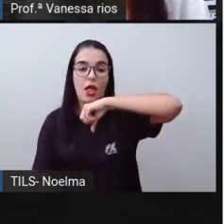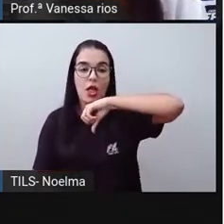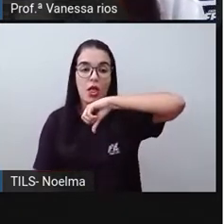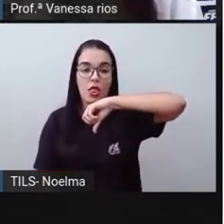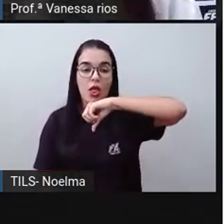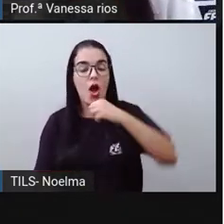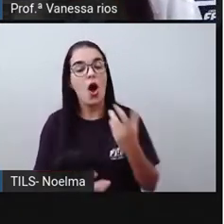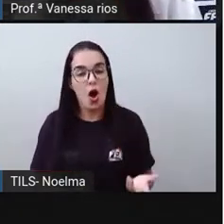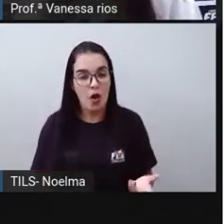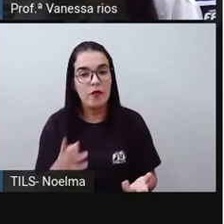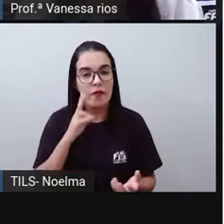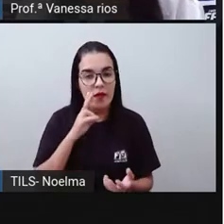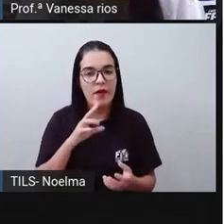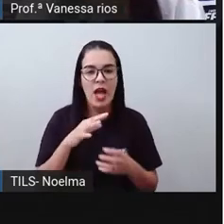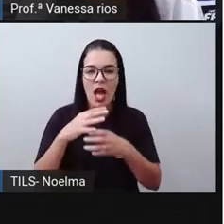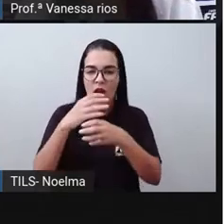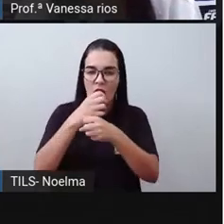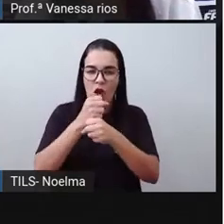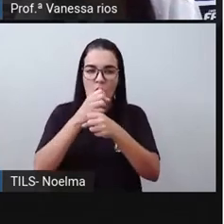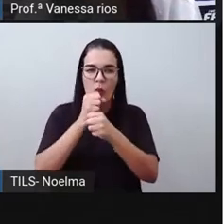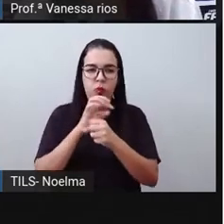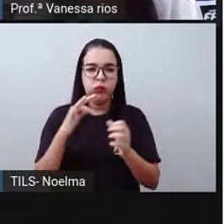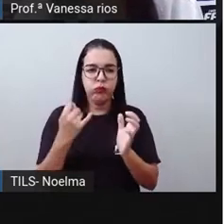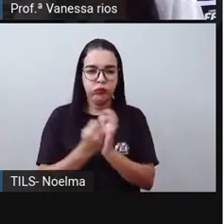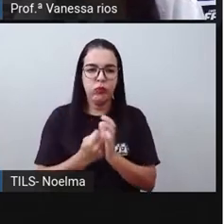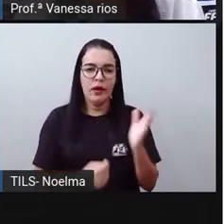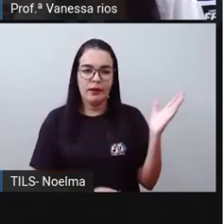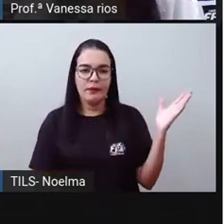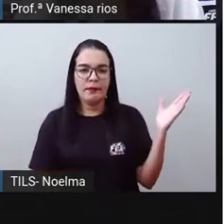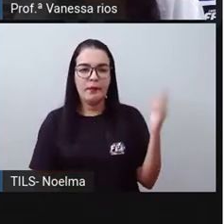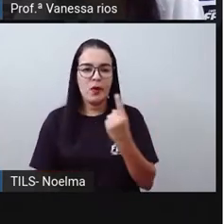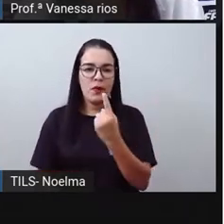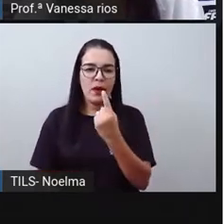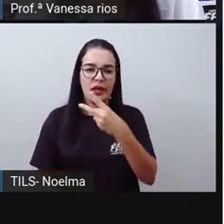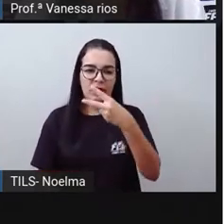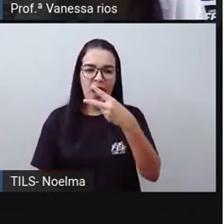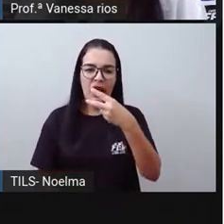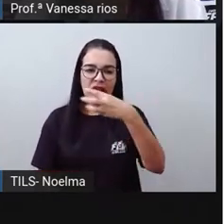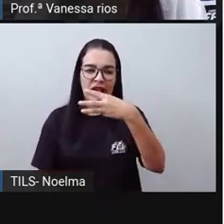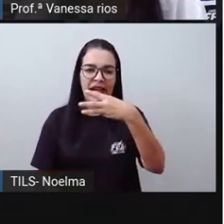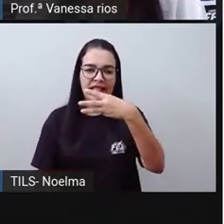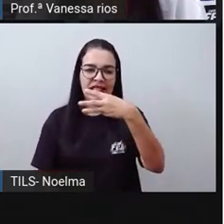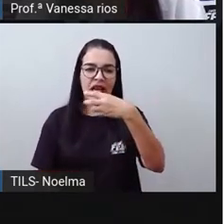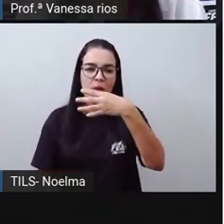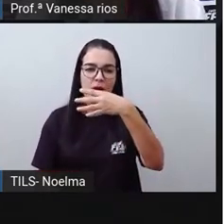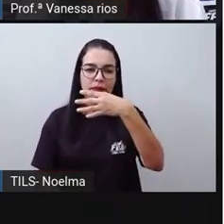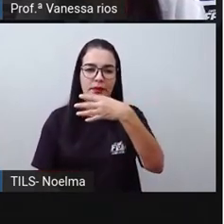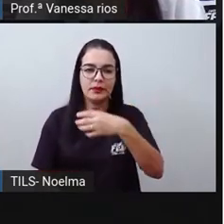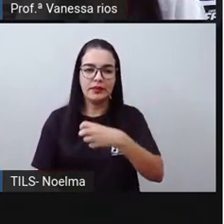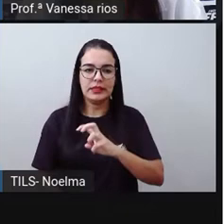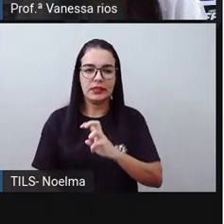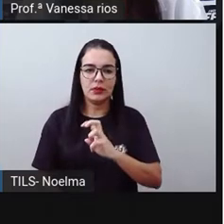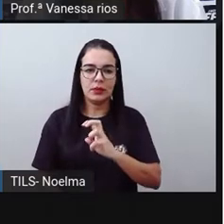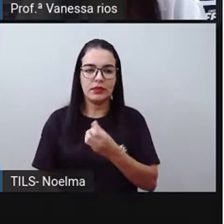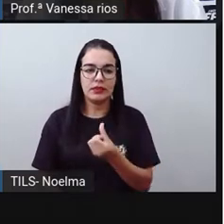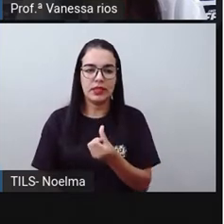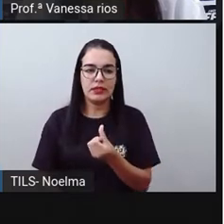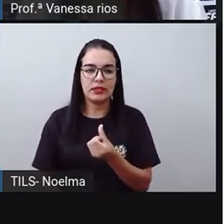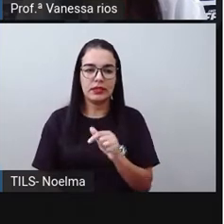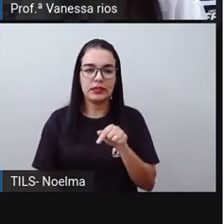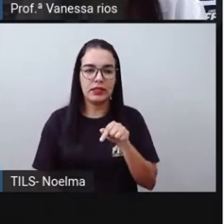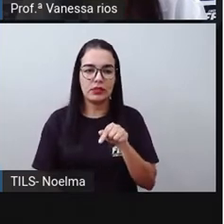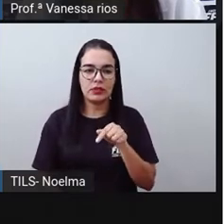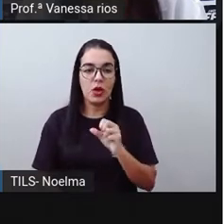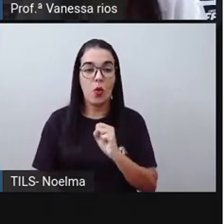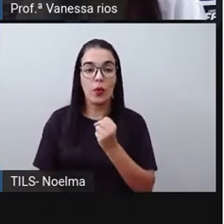todas juntas, dando continuidade. Um, dois, três, quatro, cinco, seis,